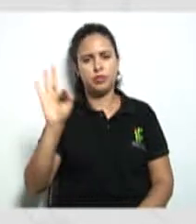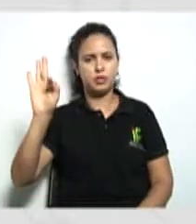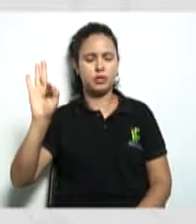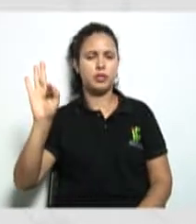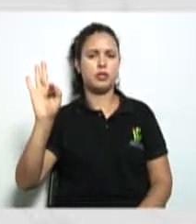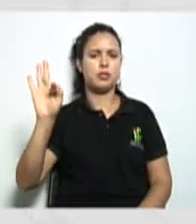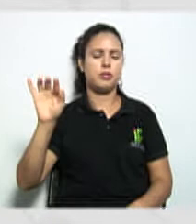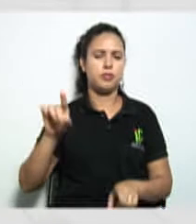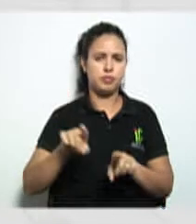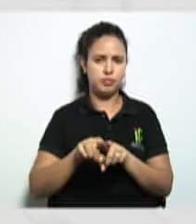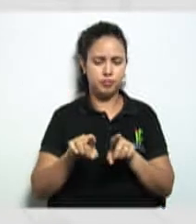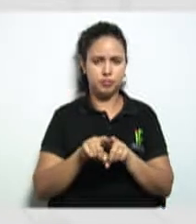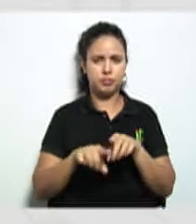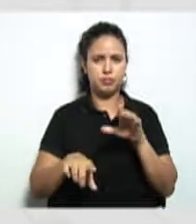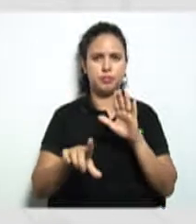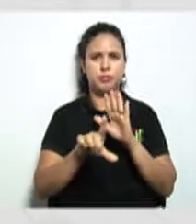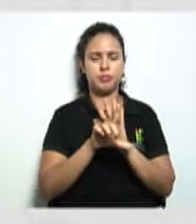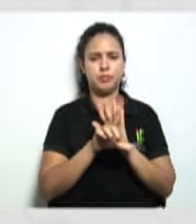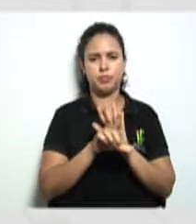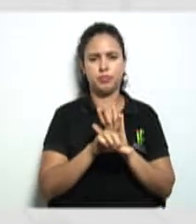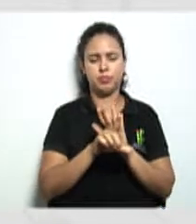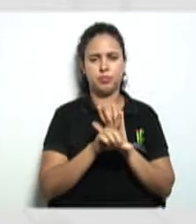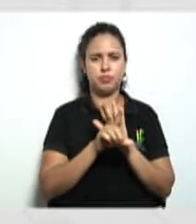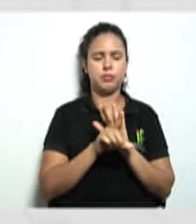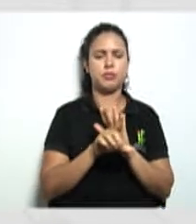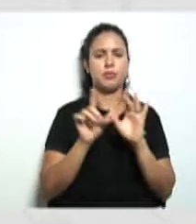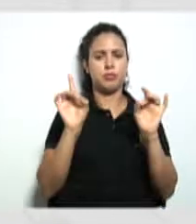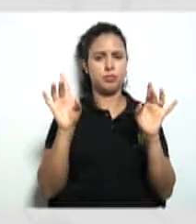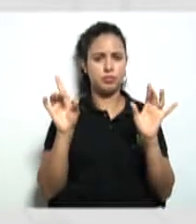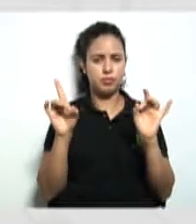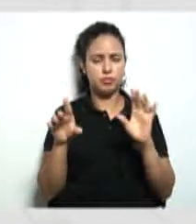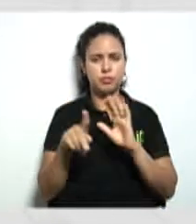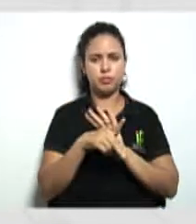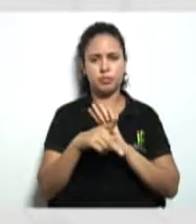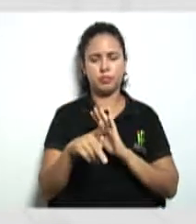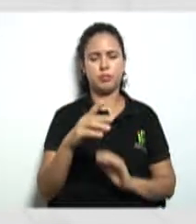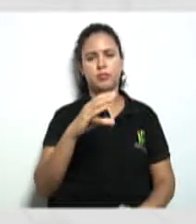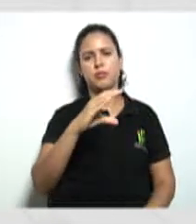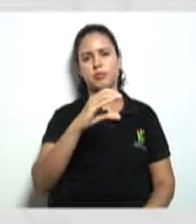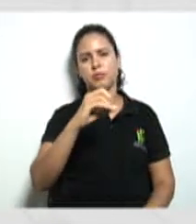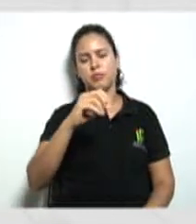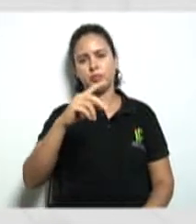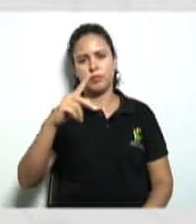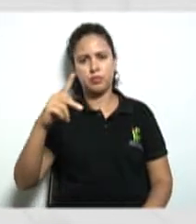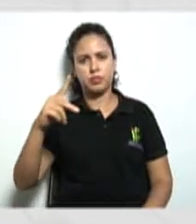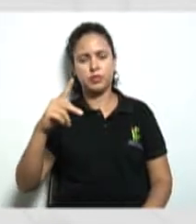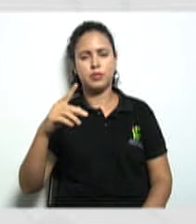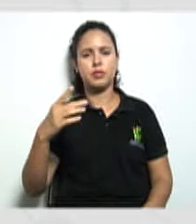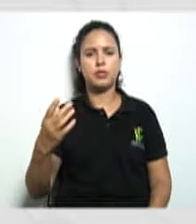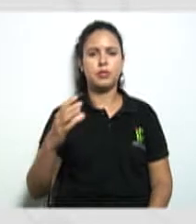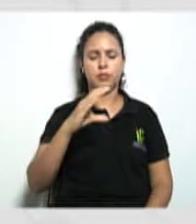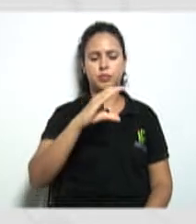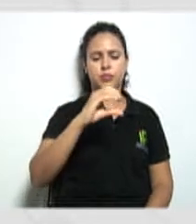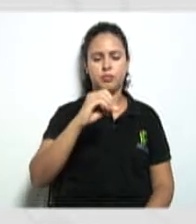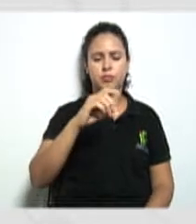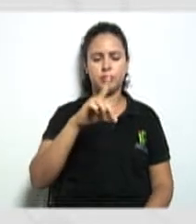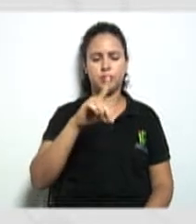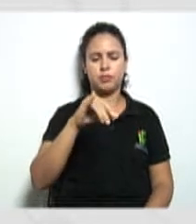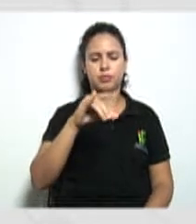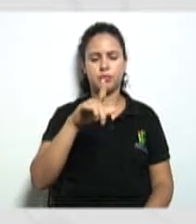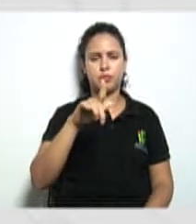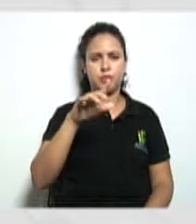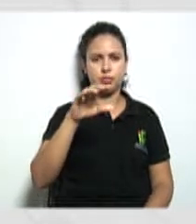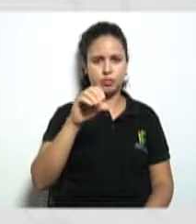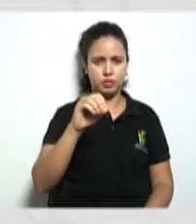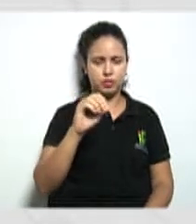e a lei especial que é a lei das cooperativas o Código Civil ele não traz o número